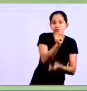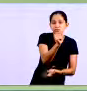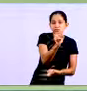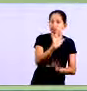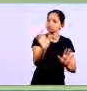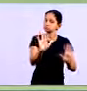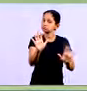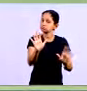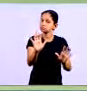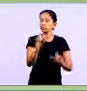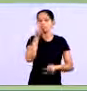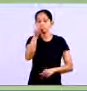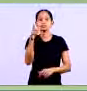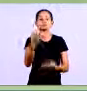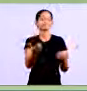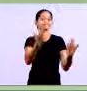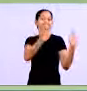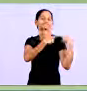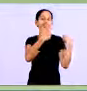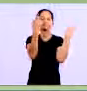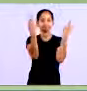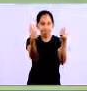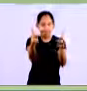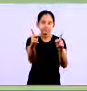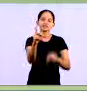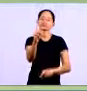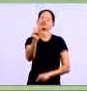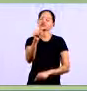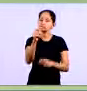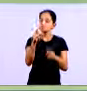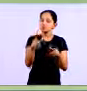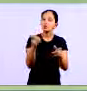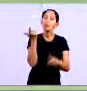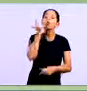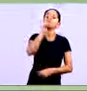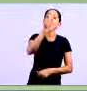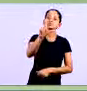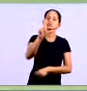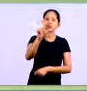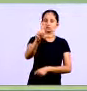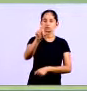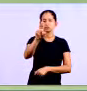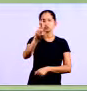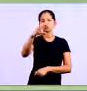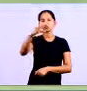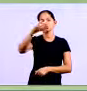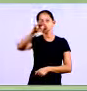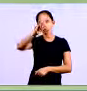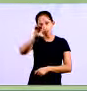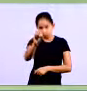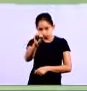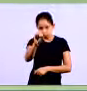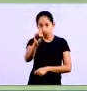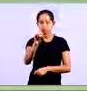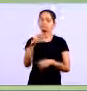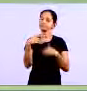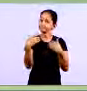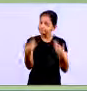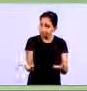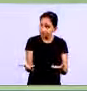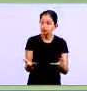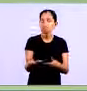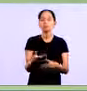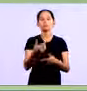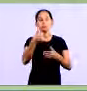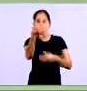E que sobre recursos no lucro da empresa Também Então pontos importantes Para evitar atras